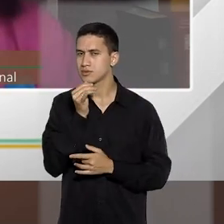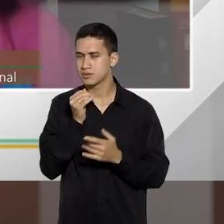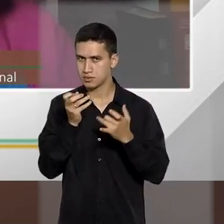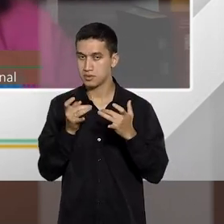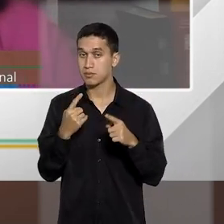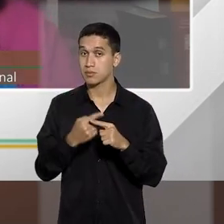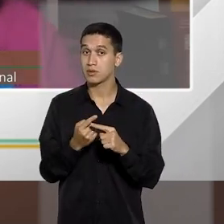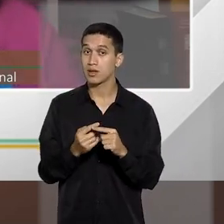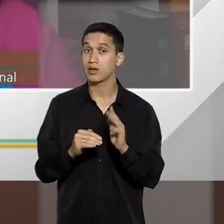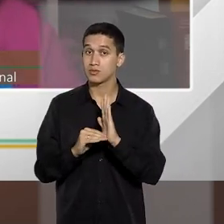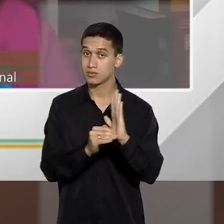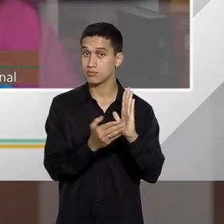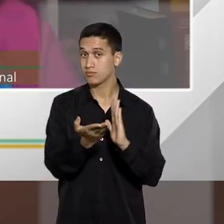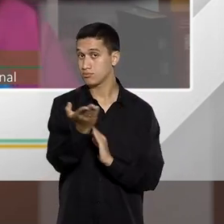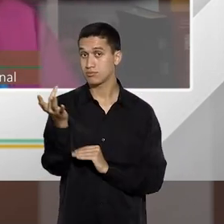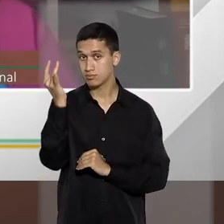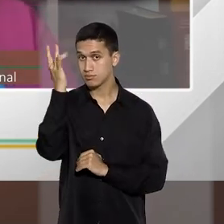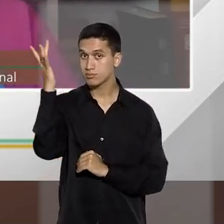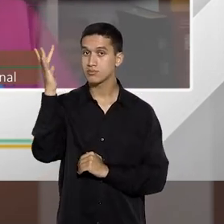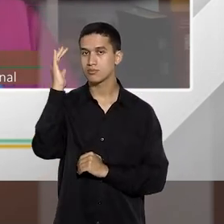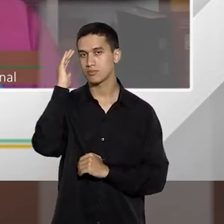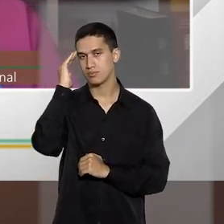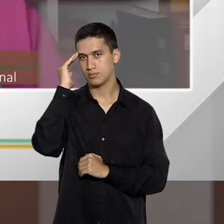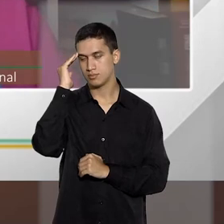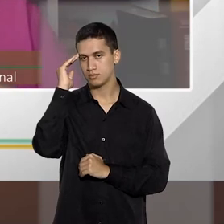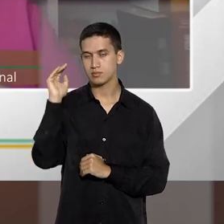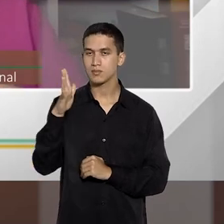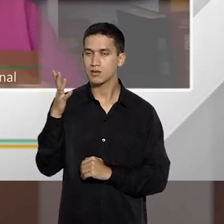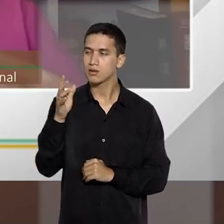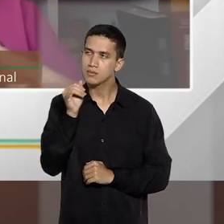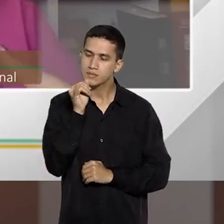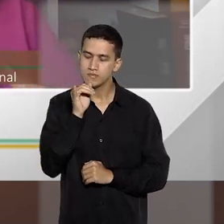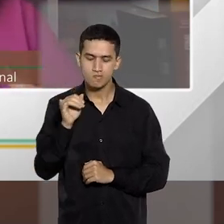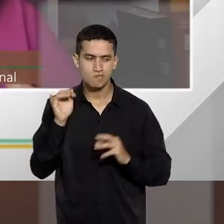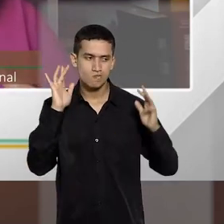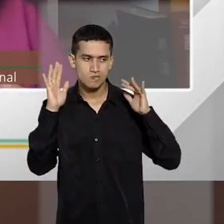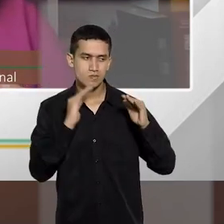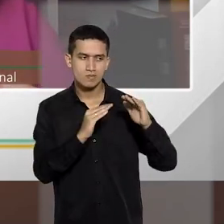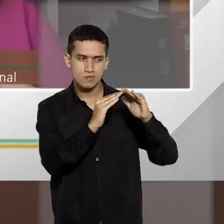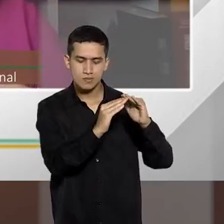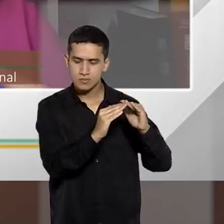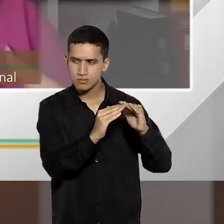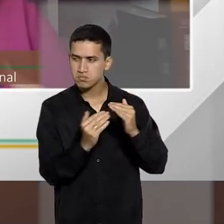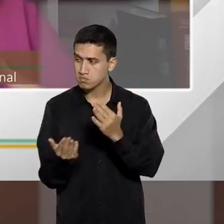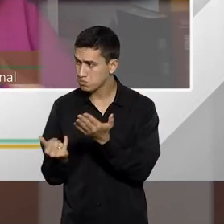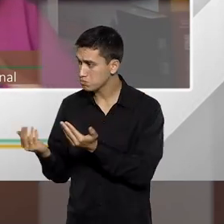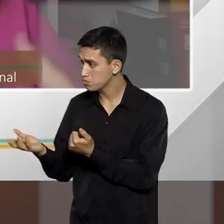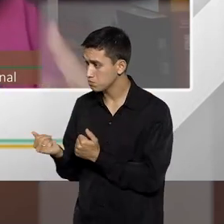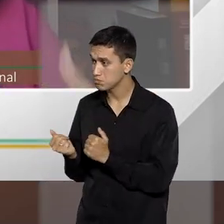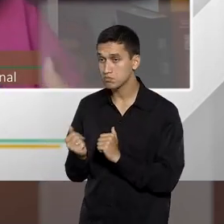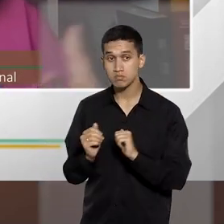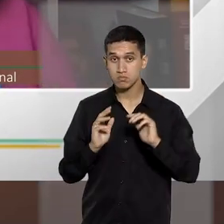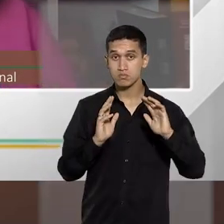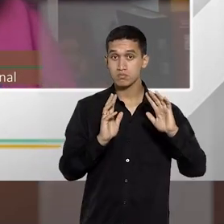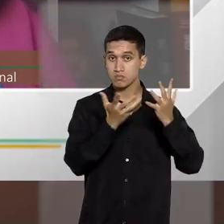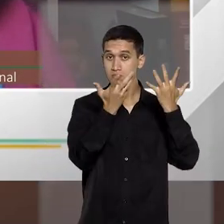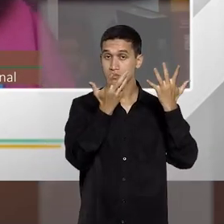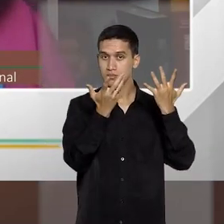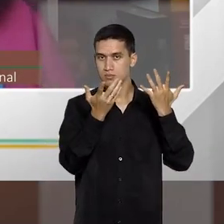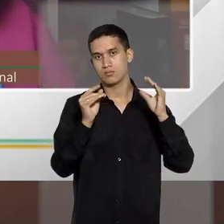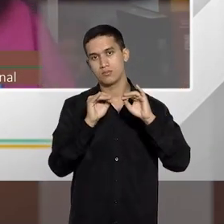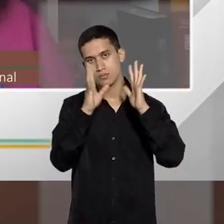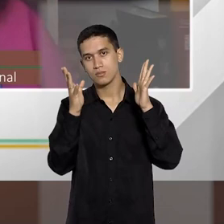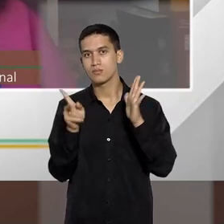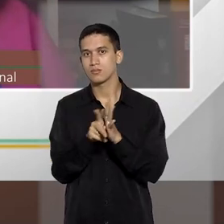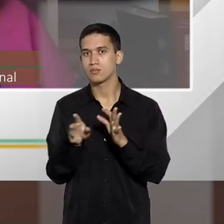muito a compreensão por parte do aluno, então, eu decido dar uma festa, e, obviamente, para organizar